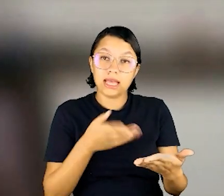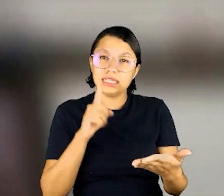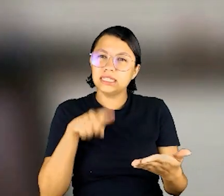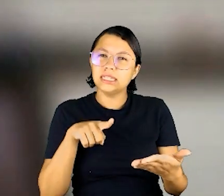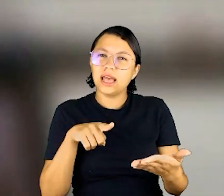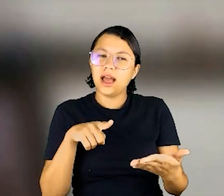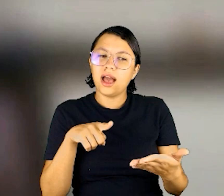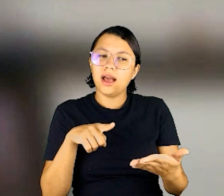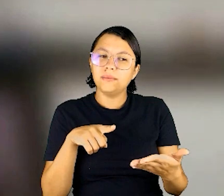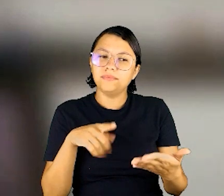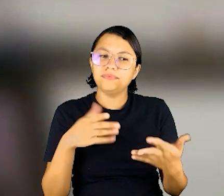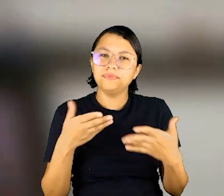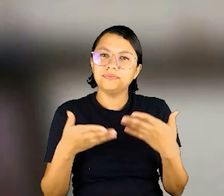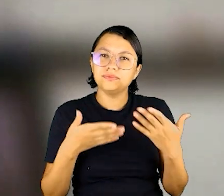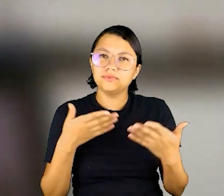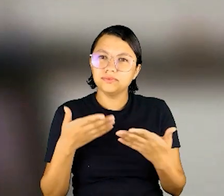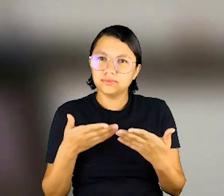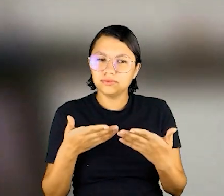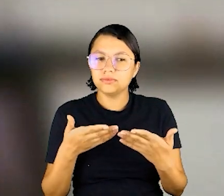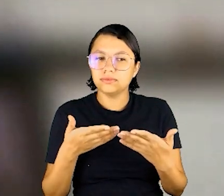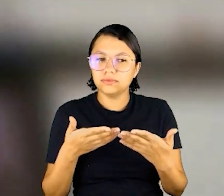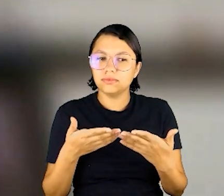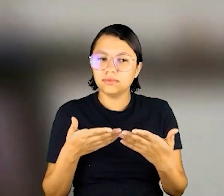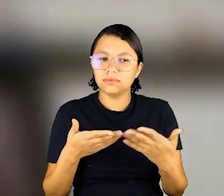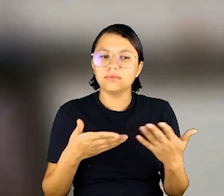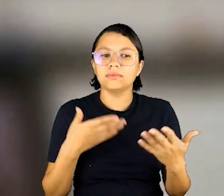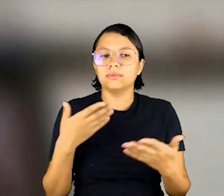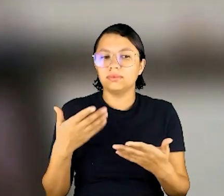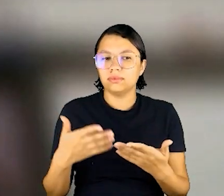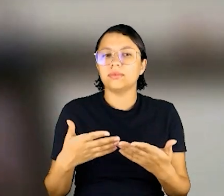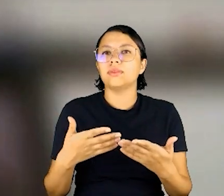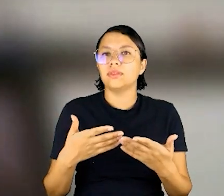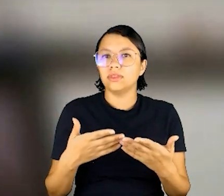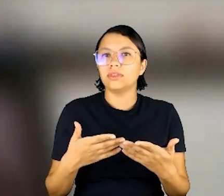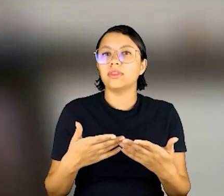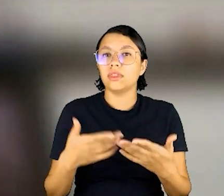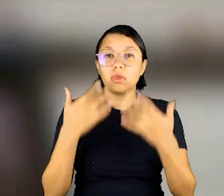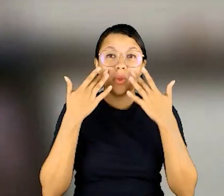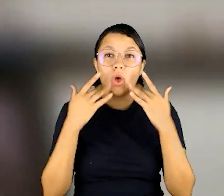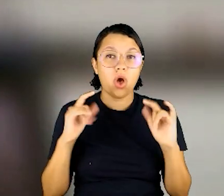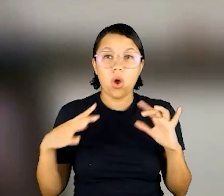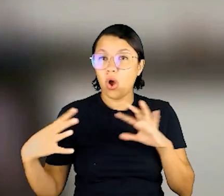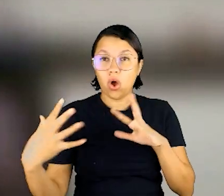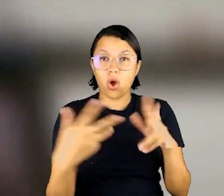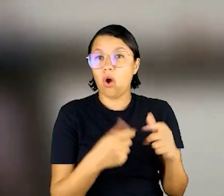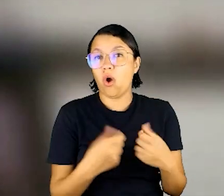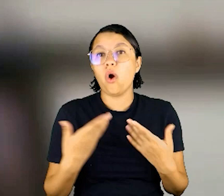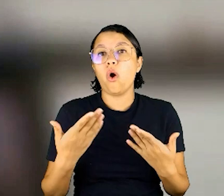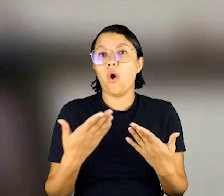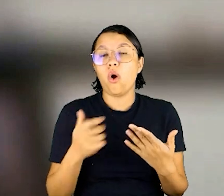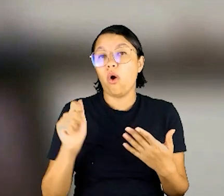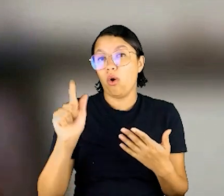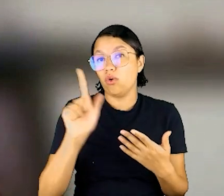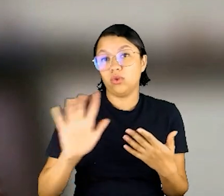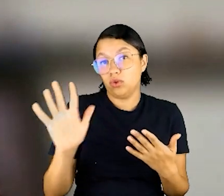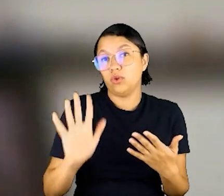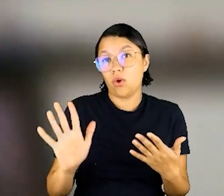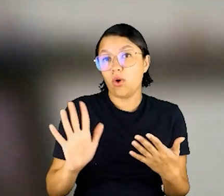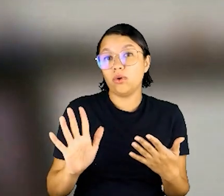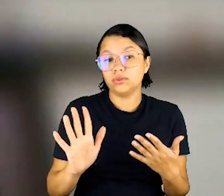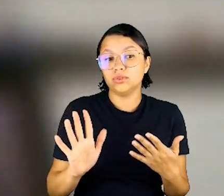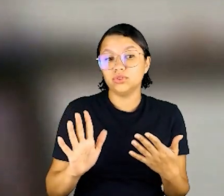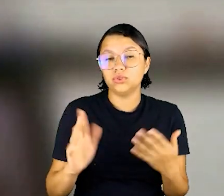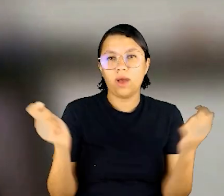esse material poder ser um material até comum para todos nós, né? E,